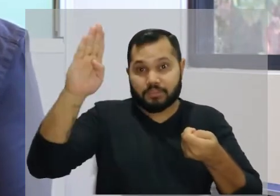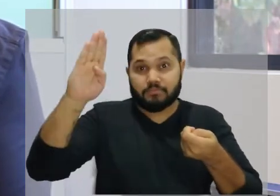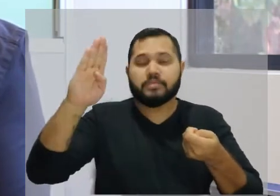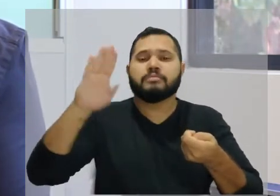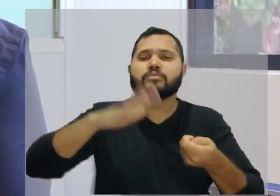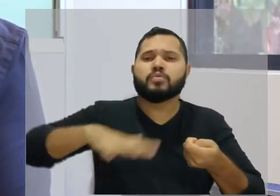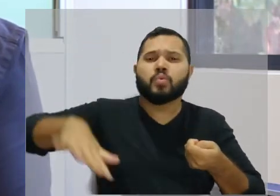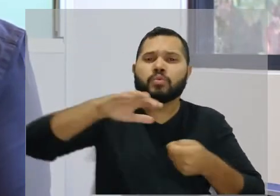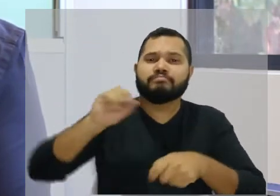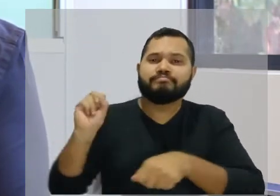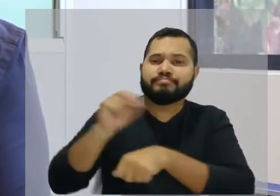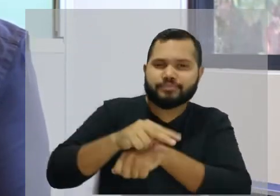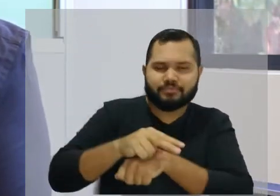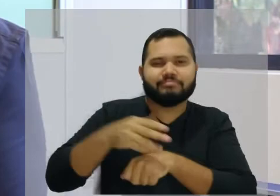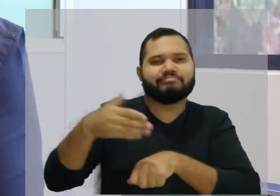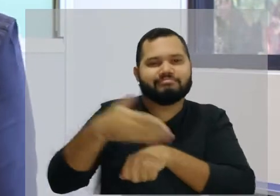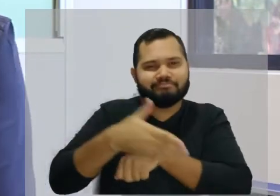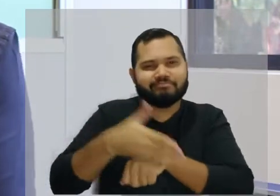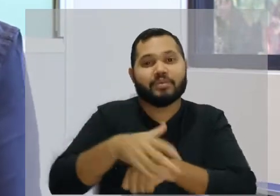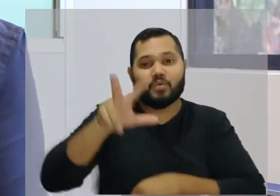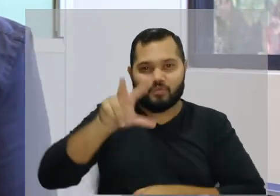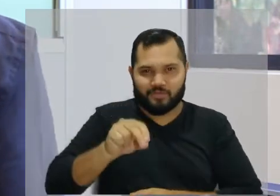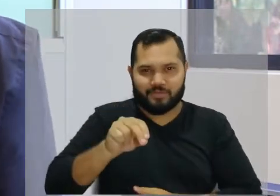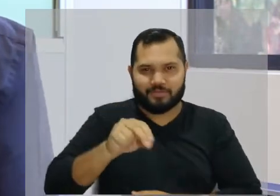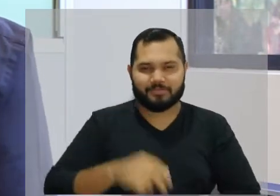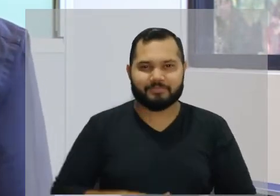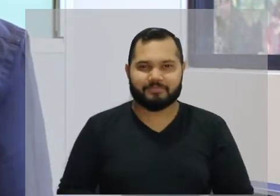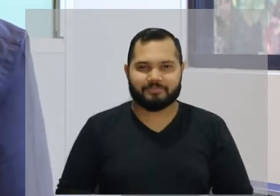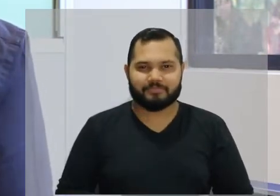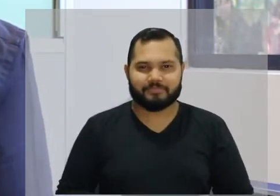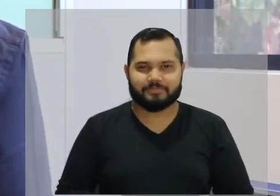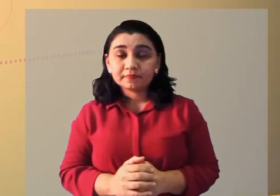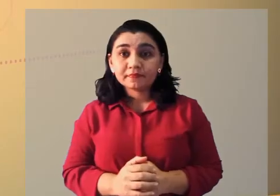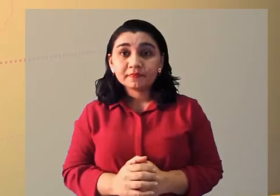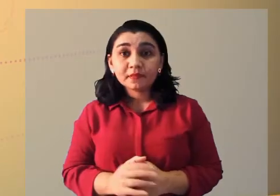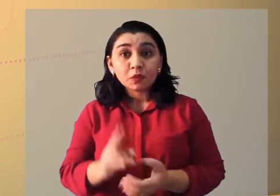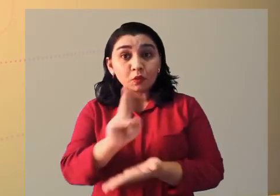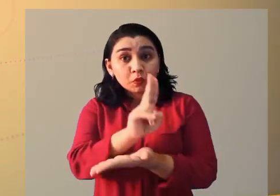tenha o controle, principalmente quando todos adentrarem ao campus.